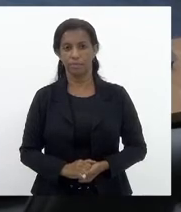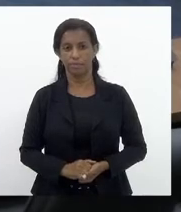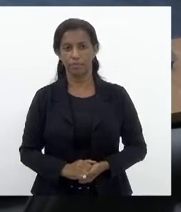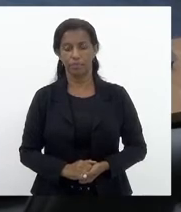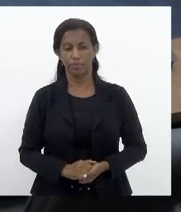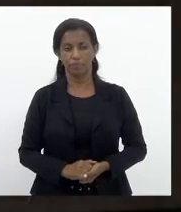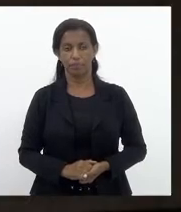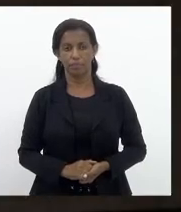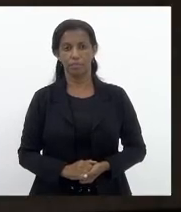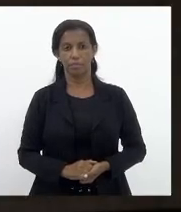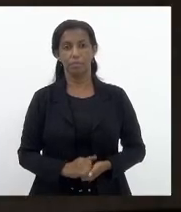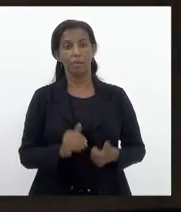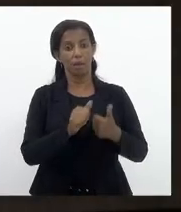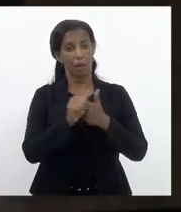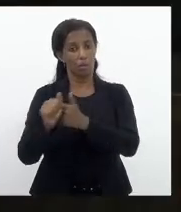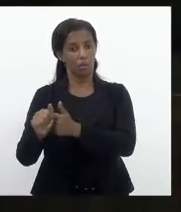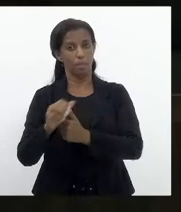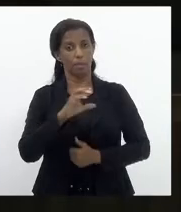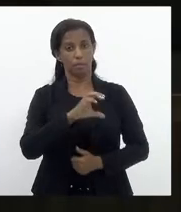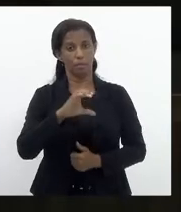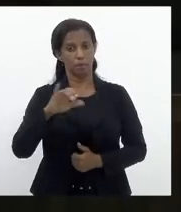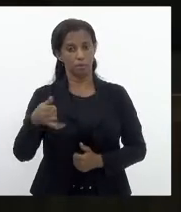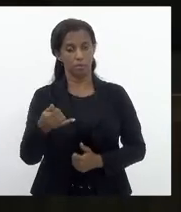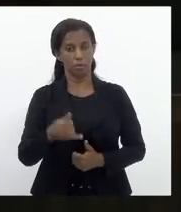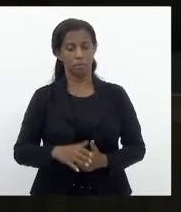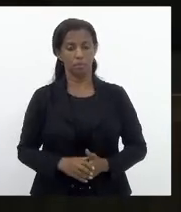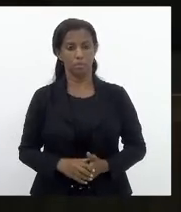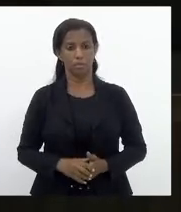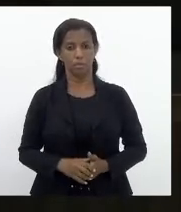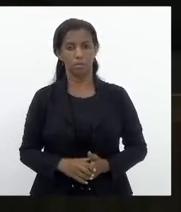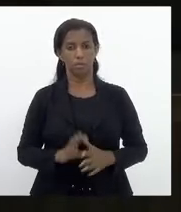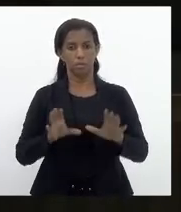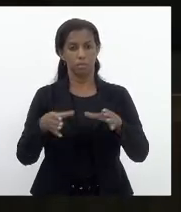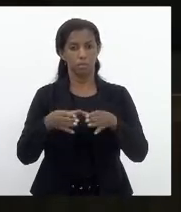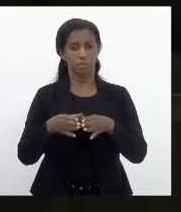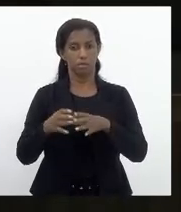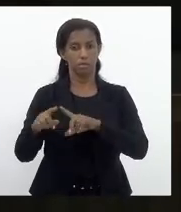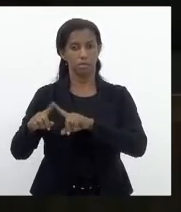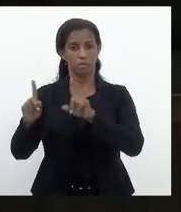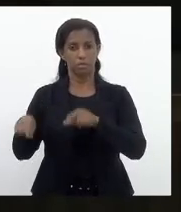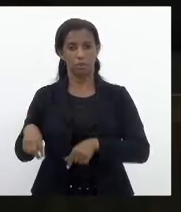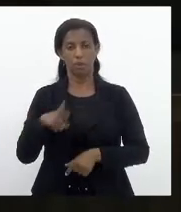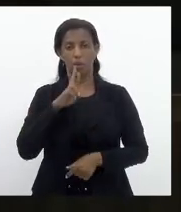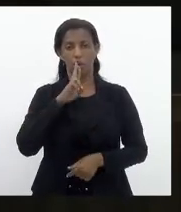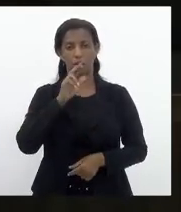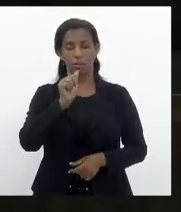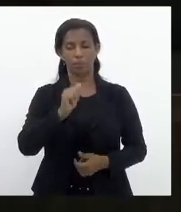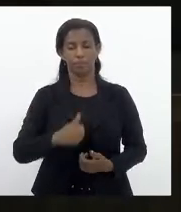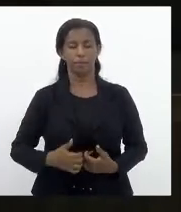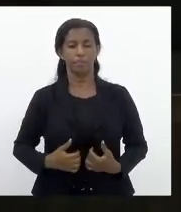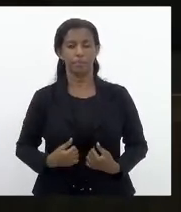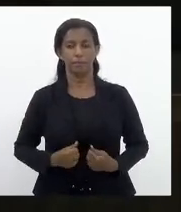Acompanhe o parecido da CCJ. Pela Comissão de Servidores Públicos, deputado Rodrigo Amorim.